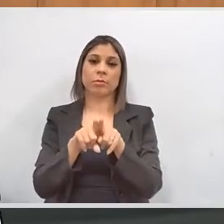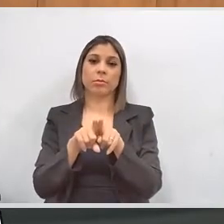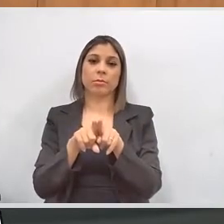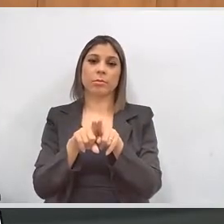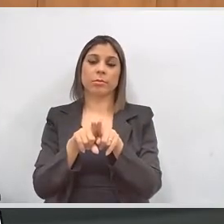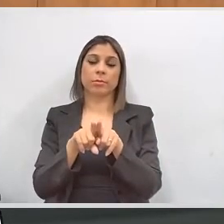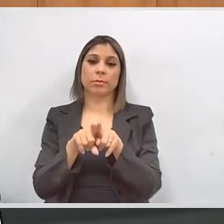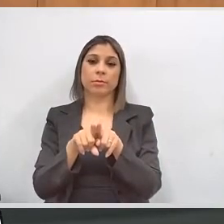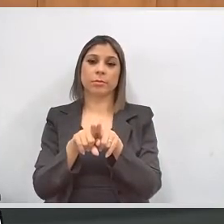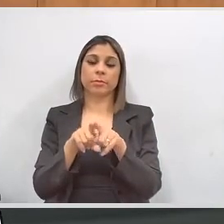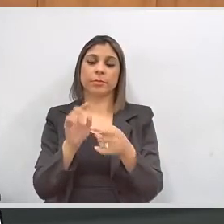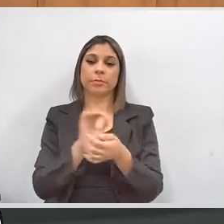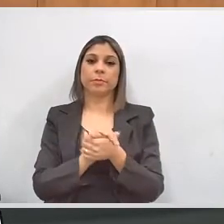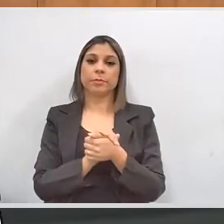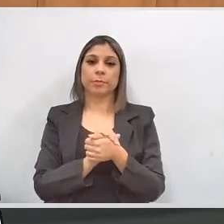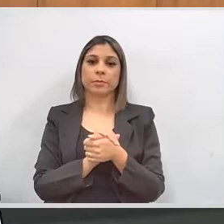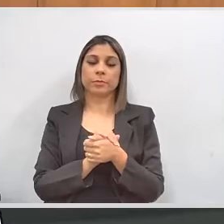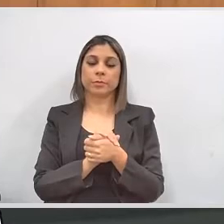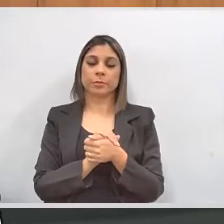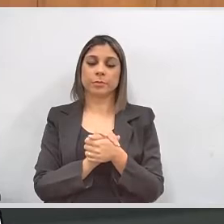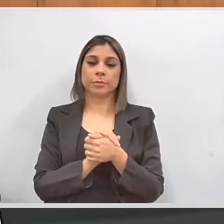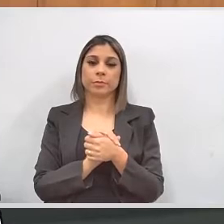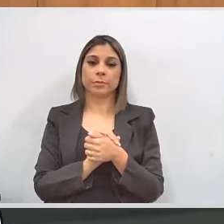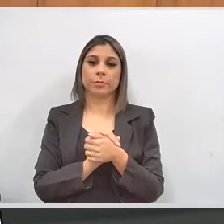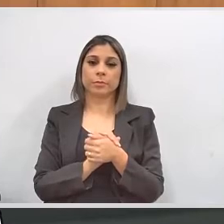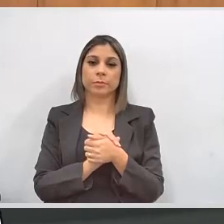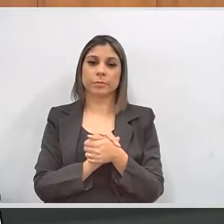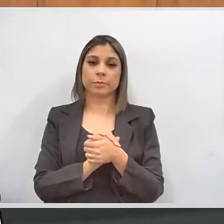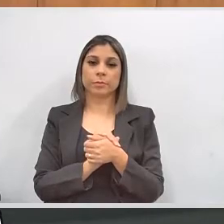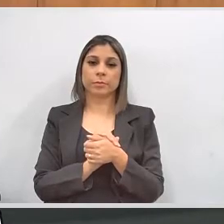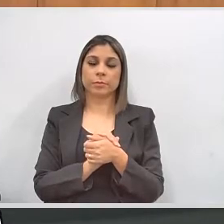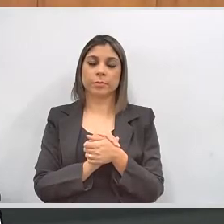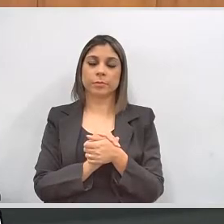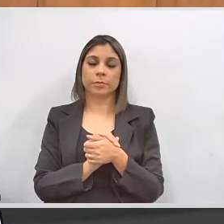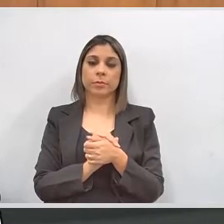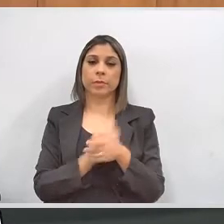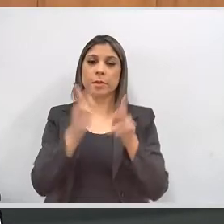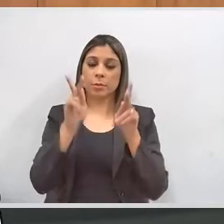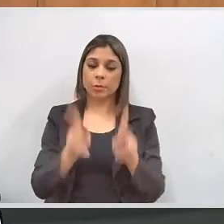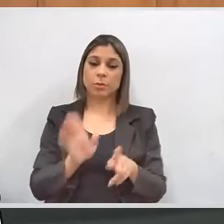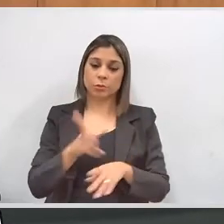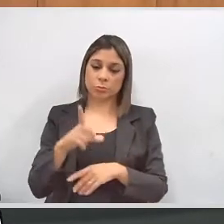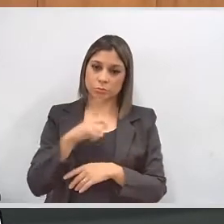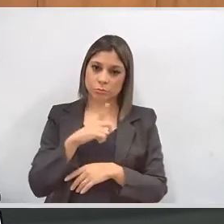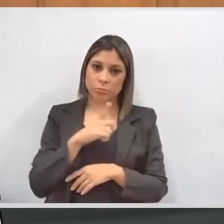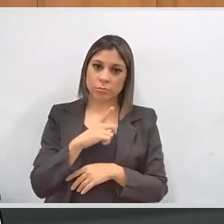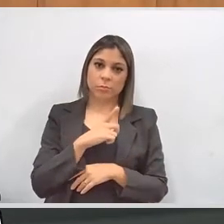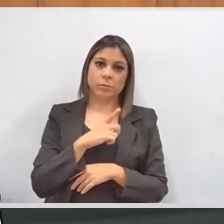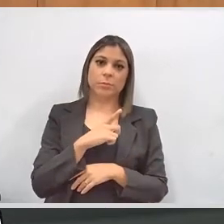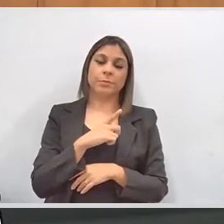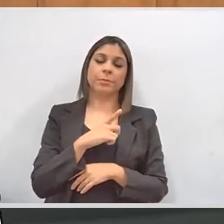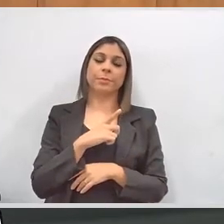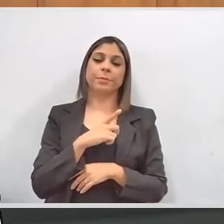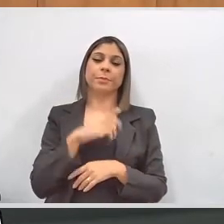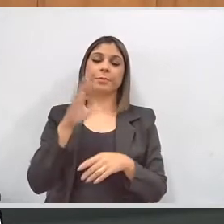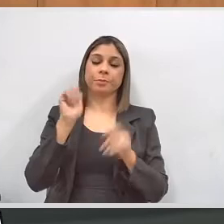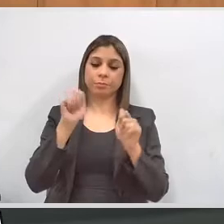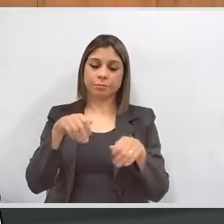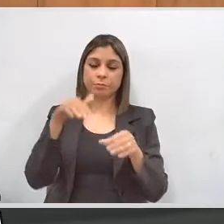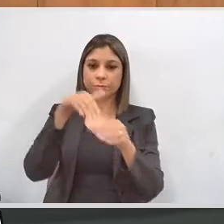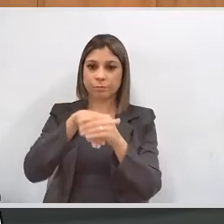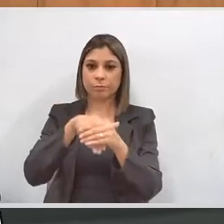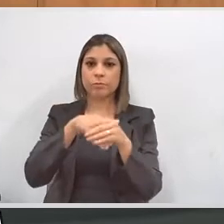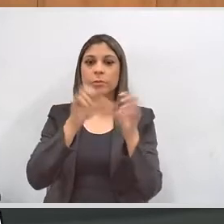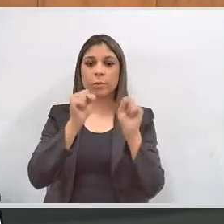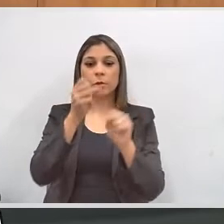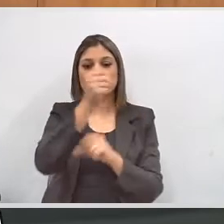eleitores que tenham a sua inscrição eleitoral transferida para